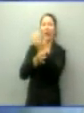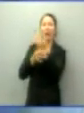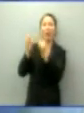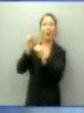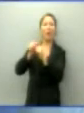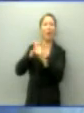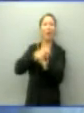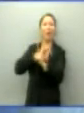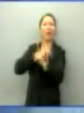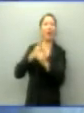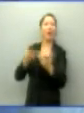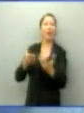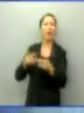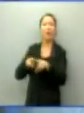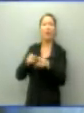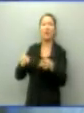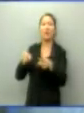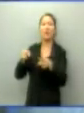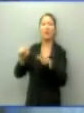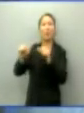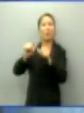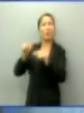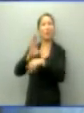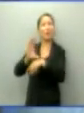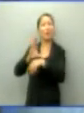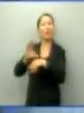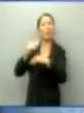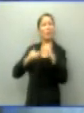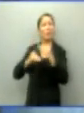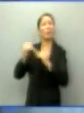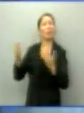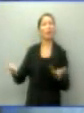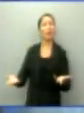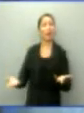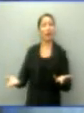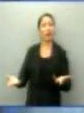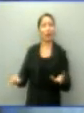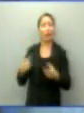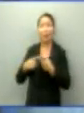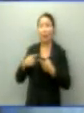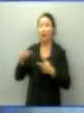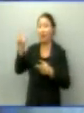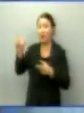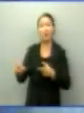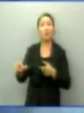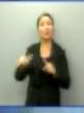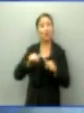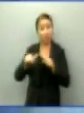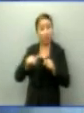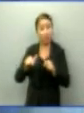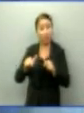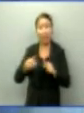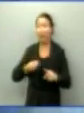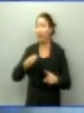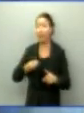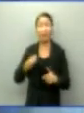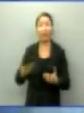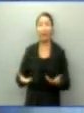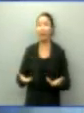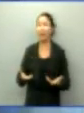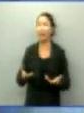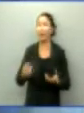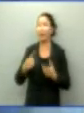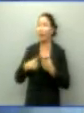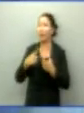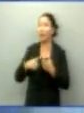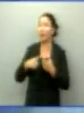serviço e ampliação da renda desses trabalhadores. A pessoa que é trabalhador, ele tem que viver com dignidade. O nosso estado aqui de Mato